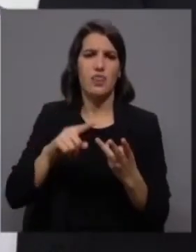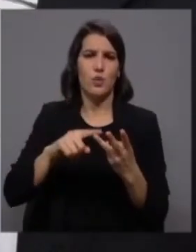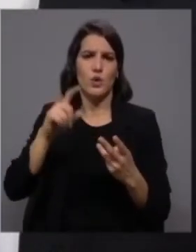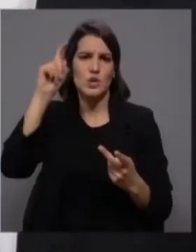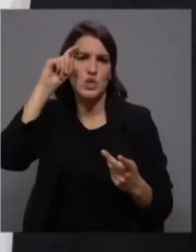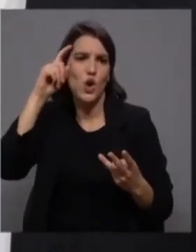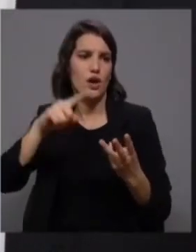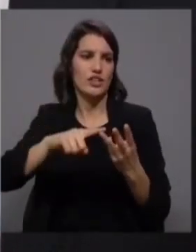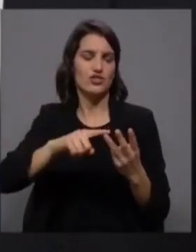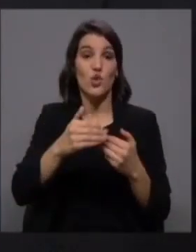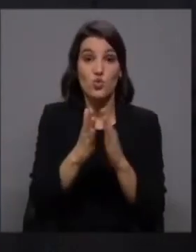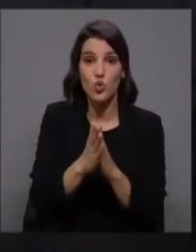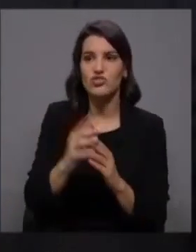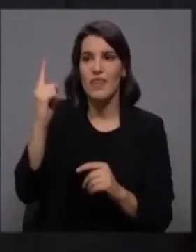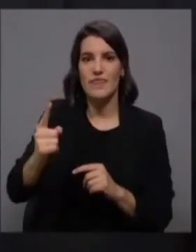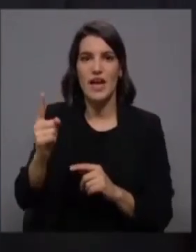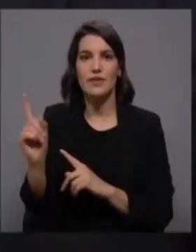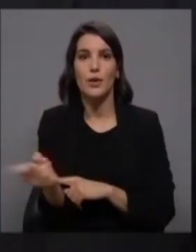partido sejam postos onde devem estar, que é na política.